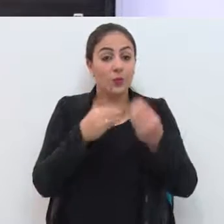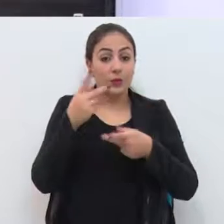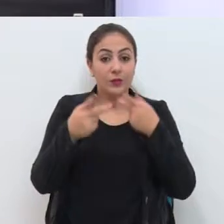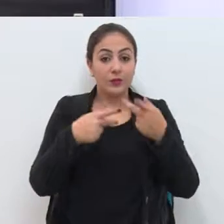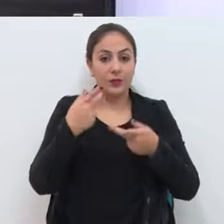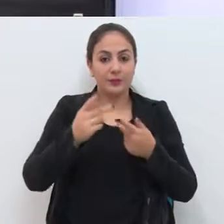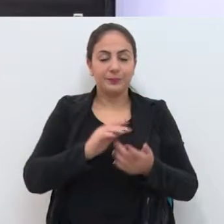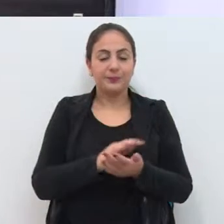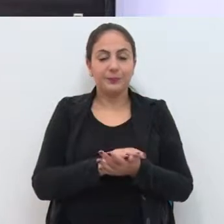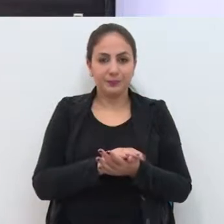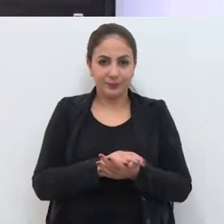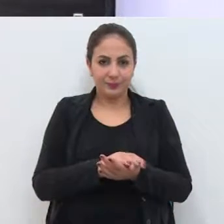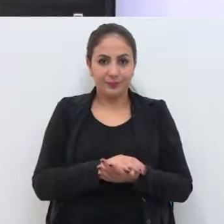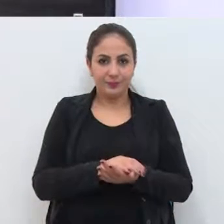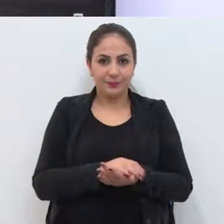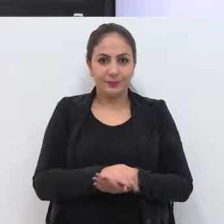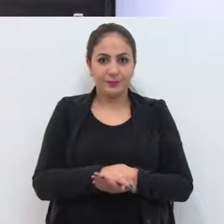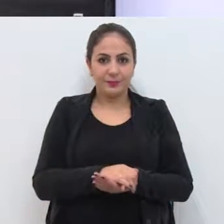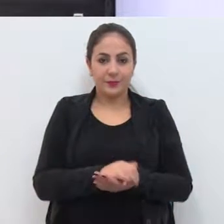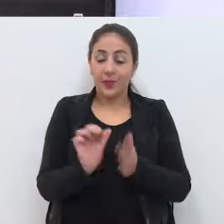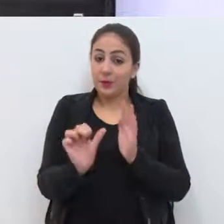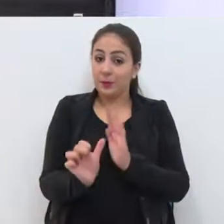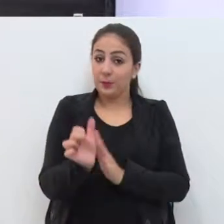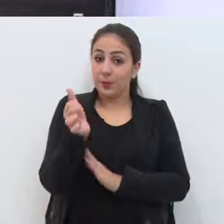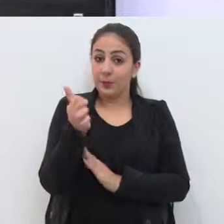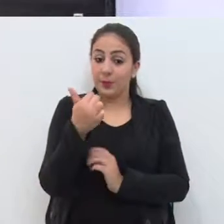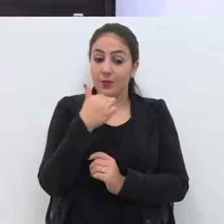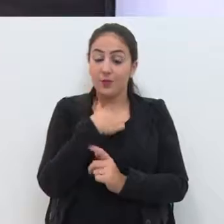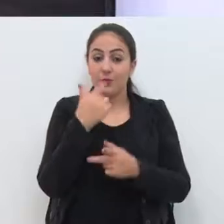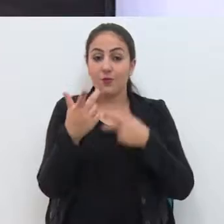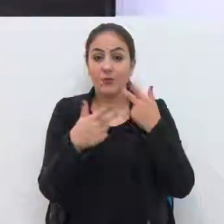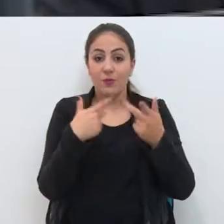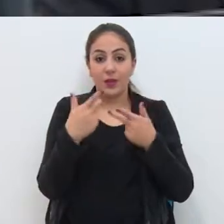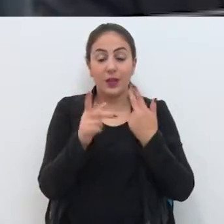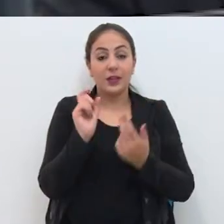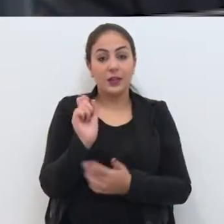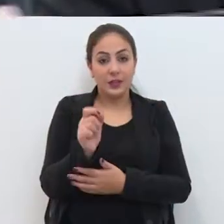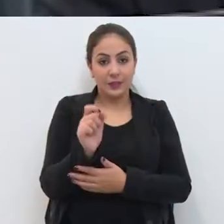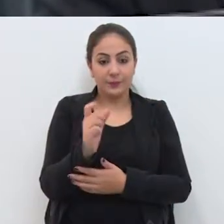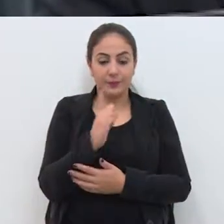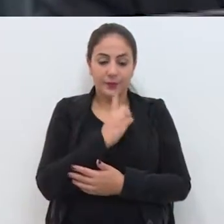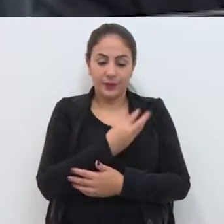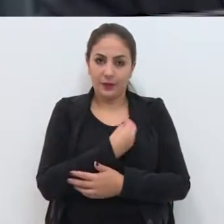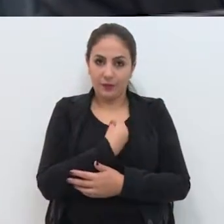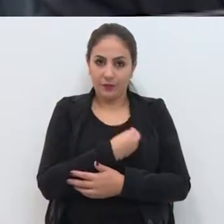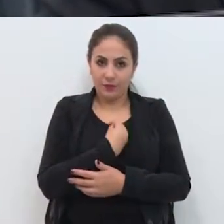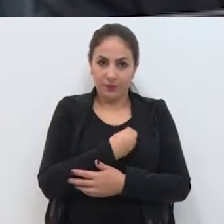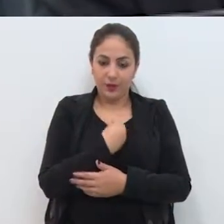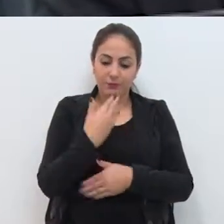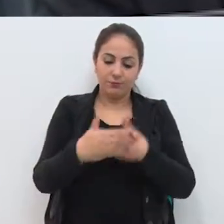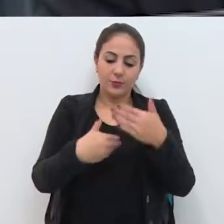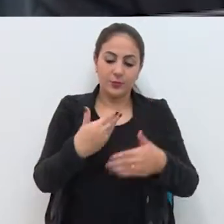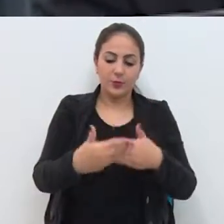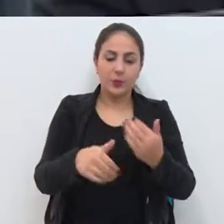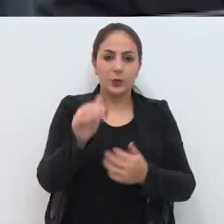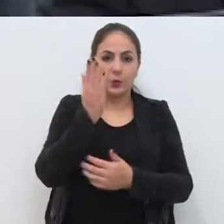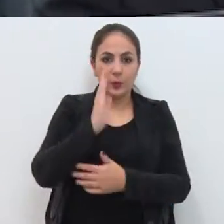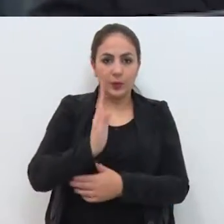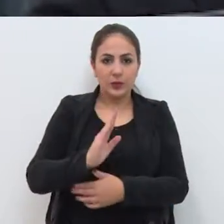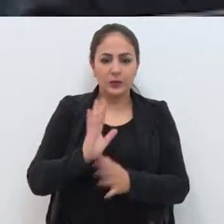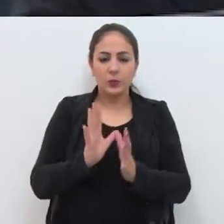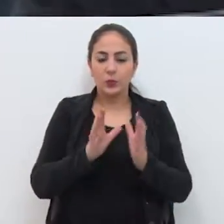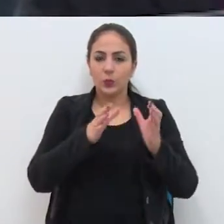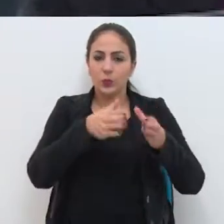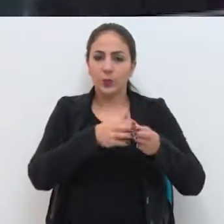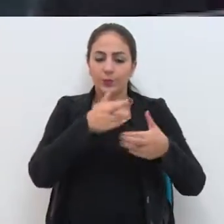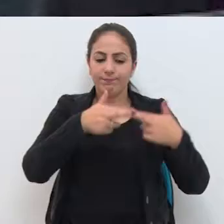dos discursos. Primeiro dizer que está em andamento no Brasil um conjunto de